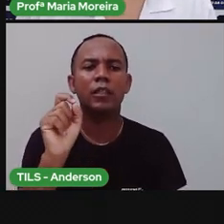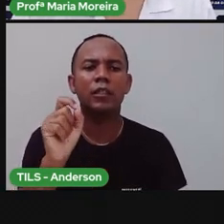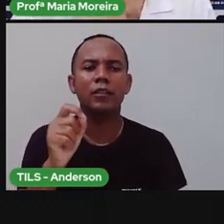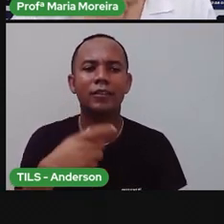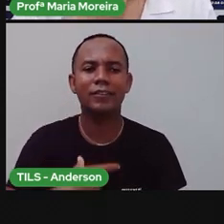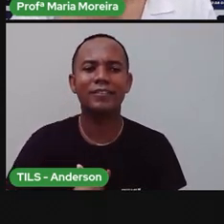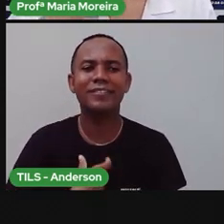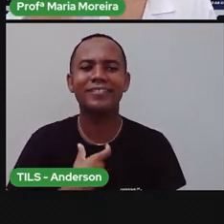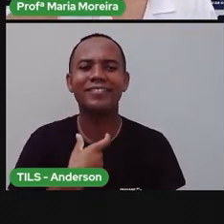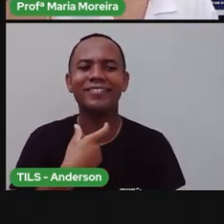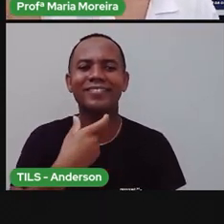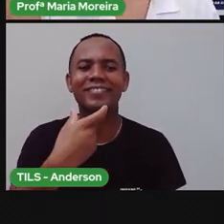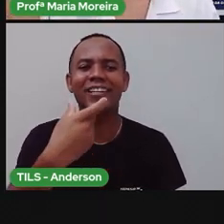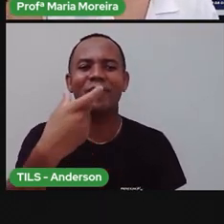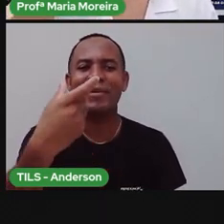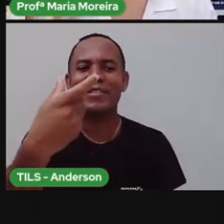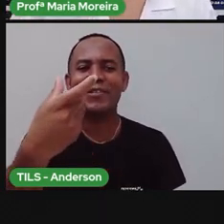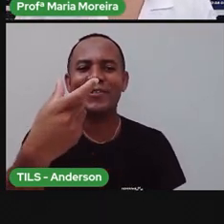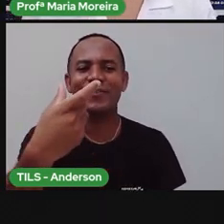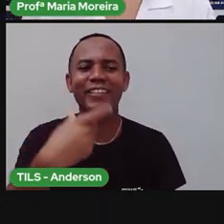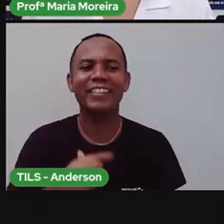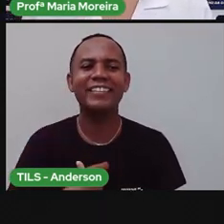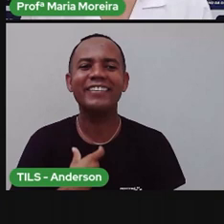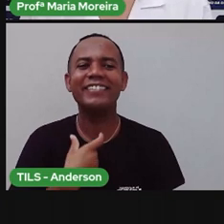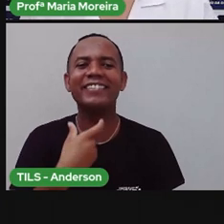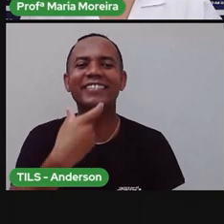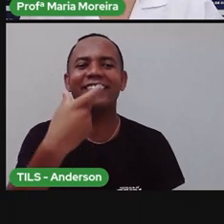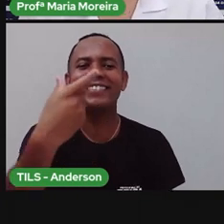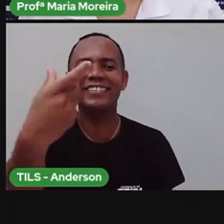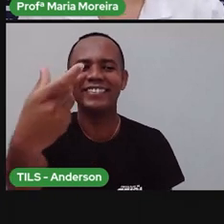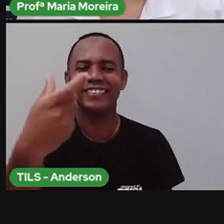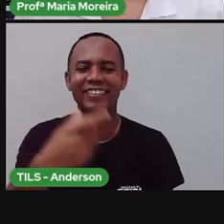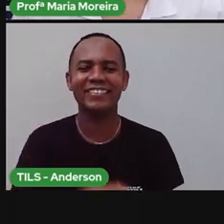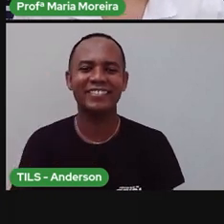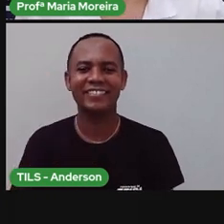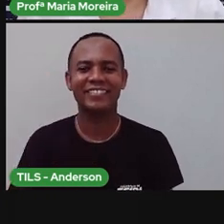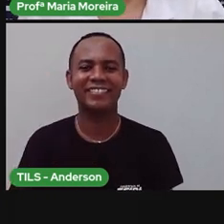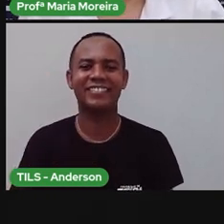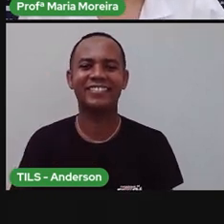Gostei do sinal de girafa, você viu? Pescoçuda.